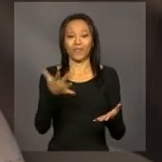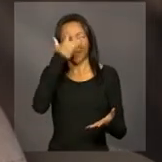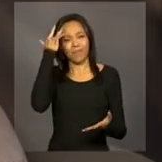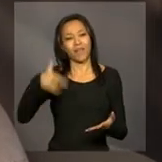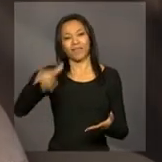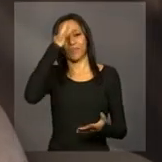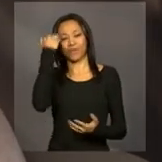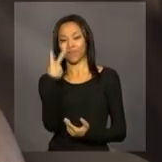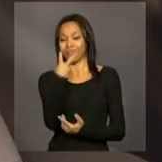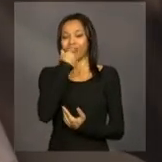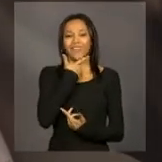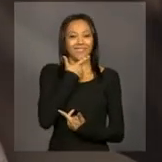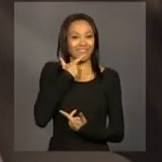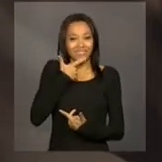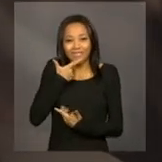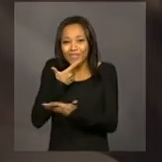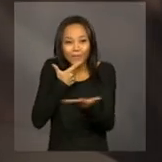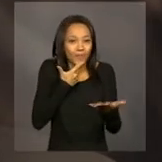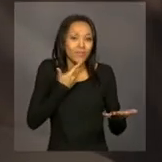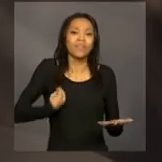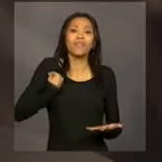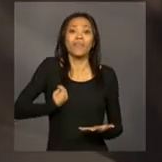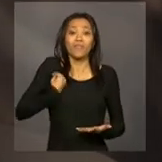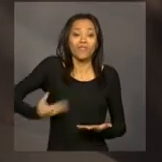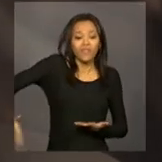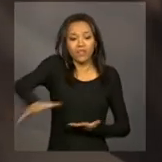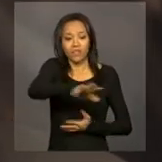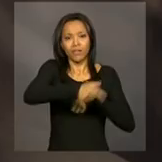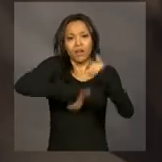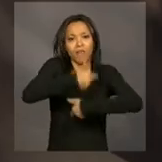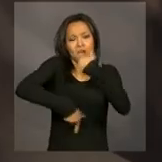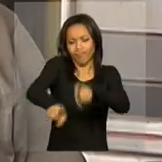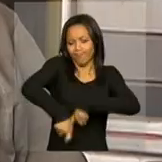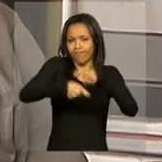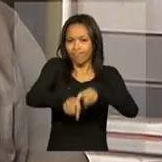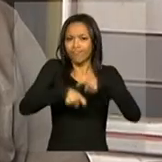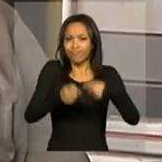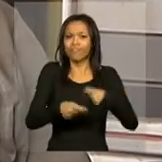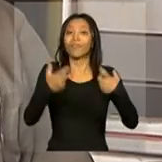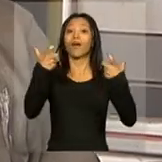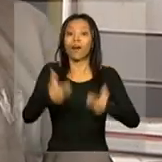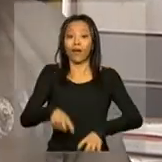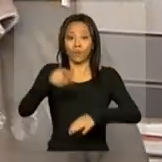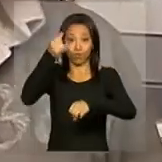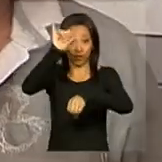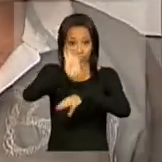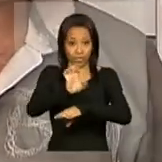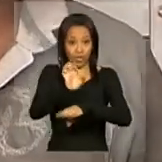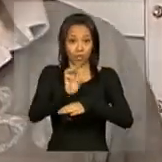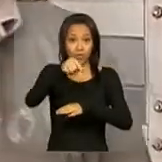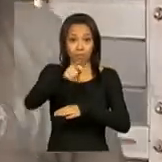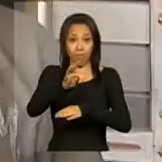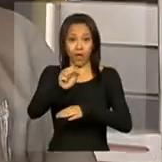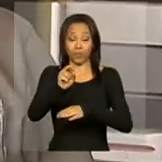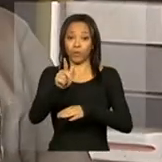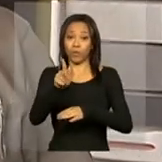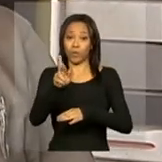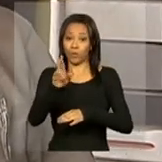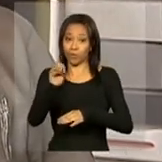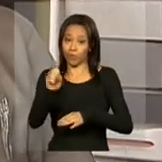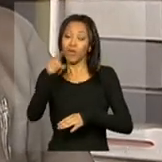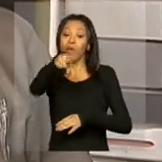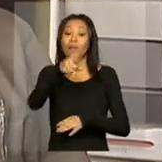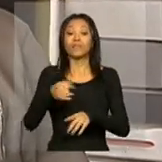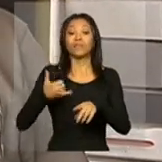também a felicidade no rosto de quem vive da agricultura no norte matogrossense. É o caso do catarinense Nelson,